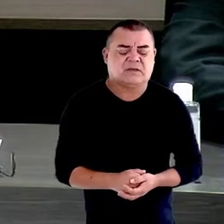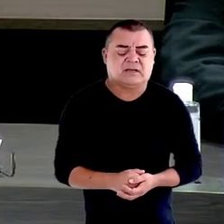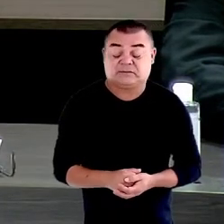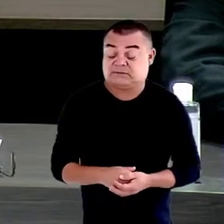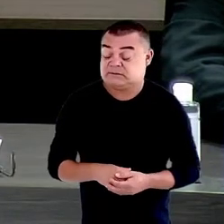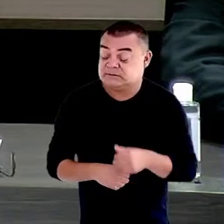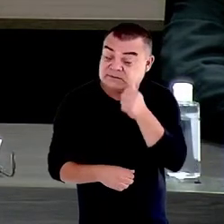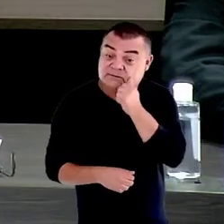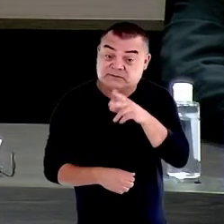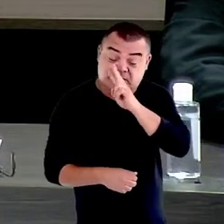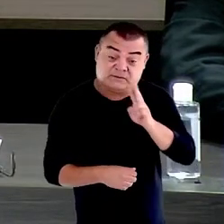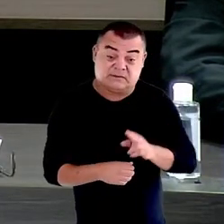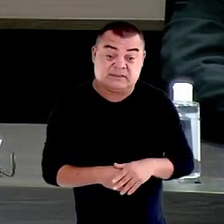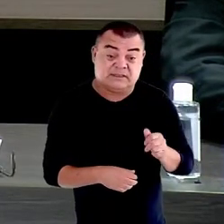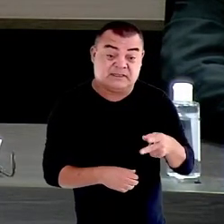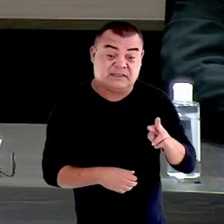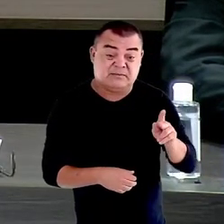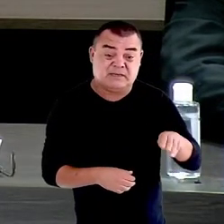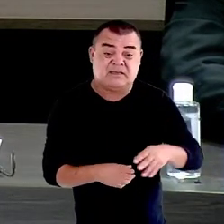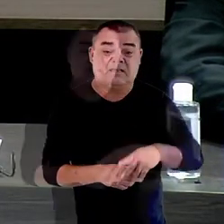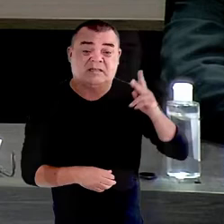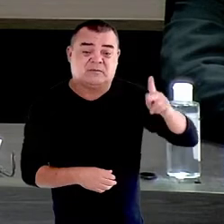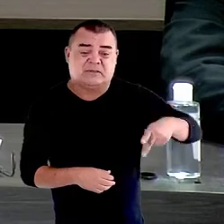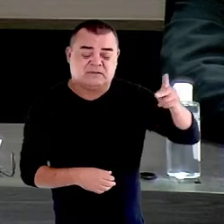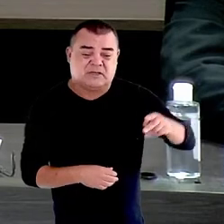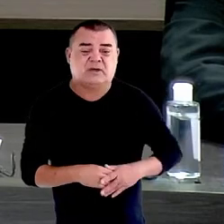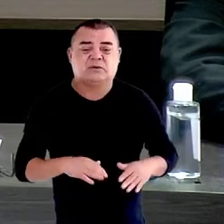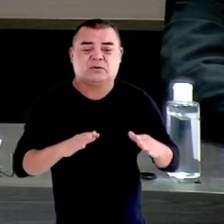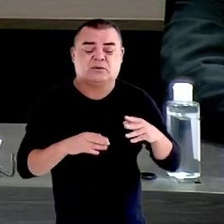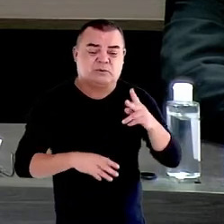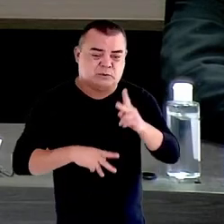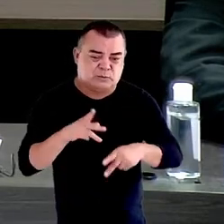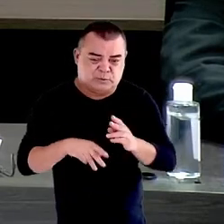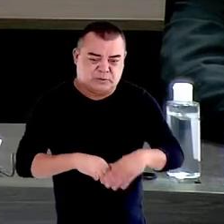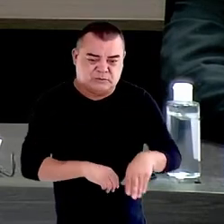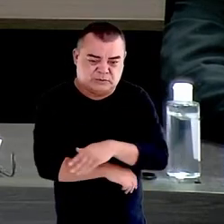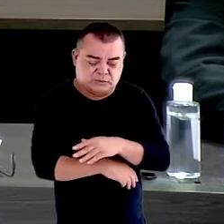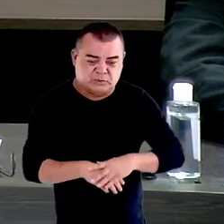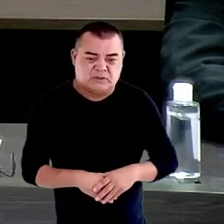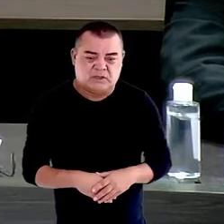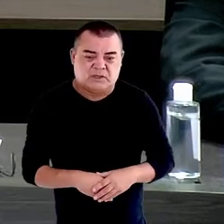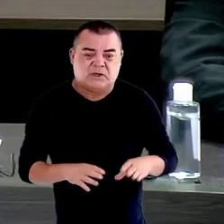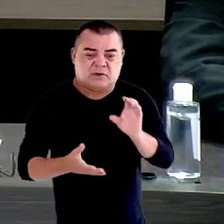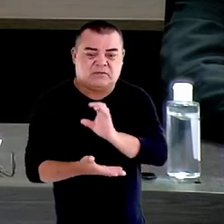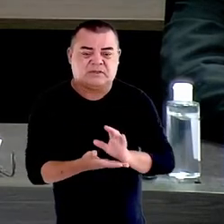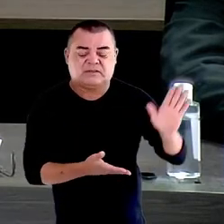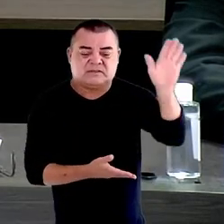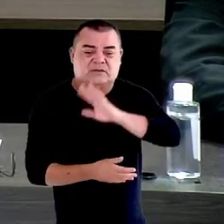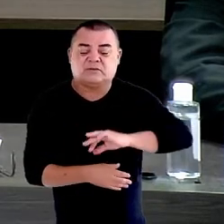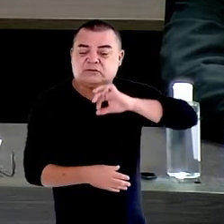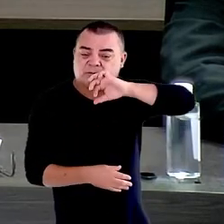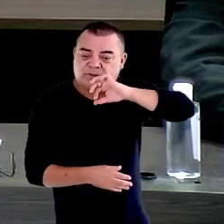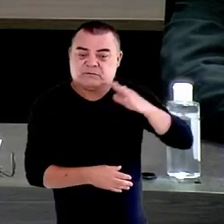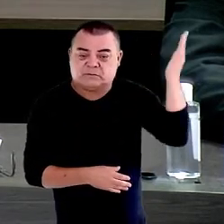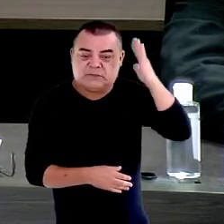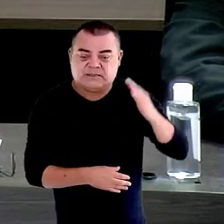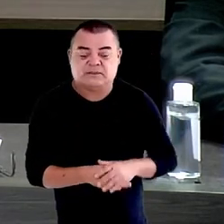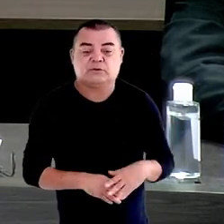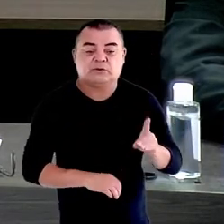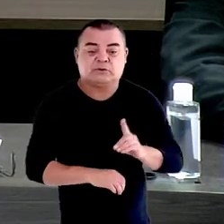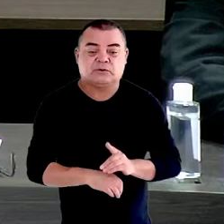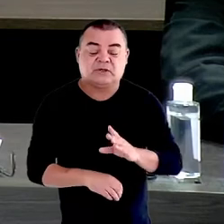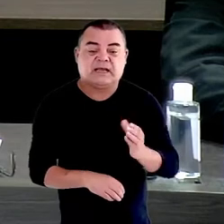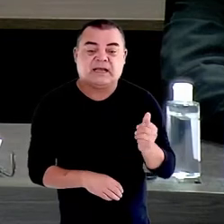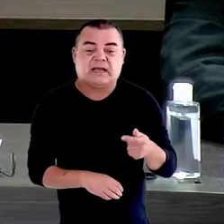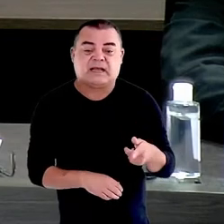Irma Cristina Bouve, pastoral nacional do povo de rua, da Conferência Nacional dos Bispos do Brasil, o doutor Carlos